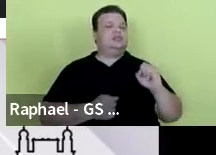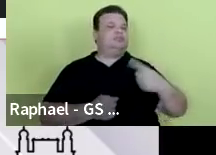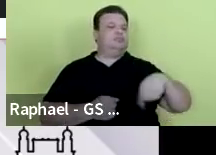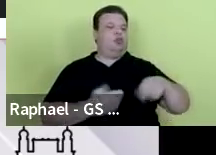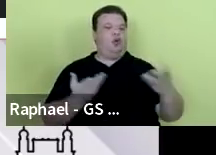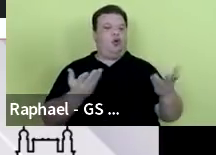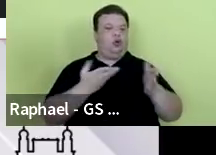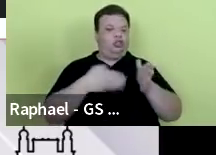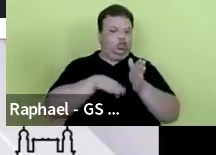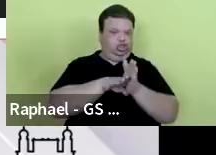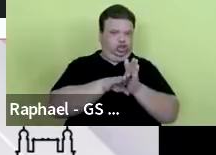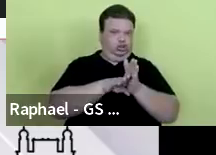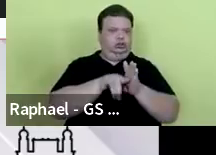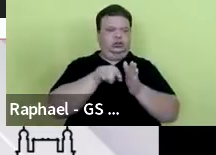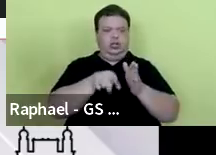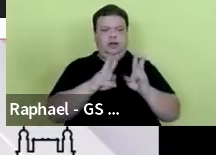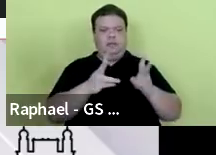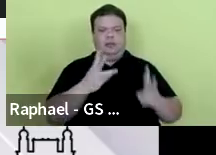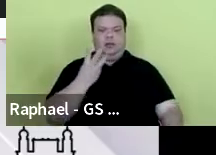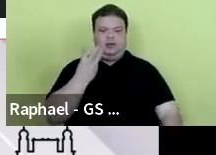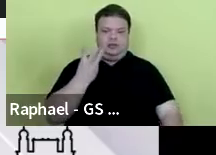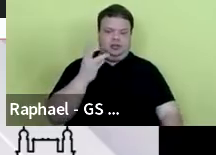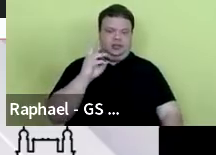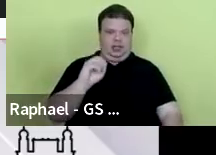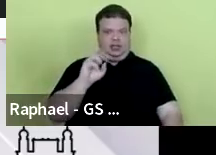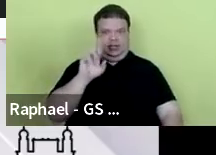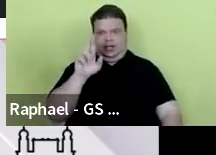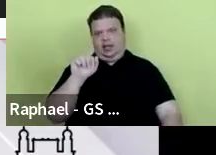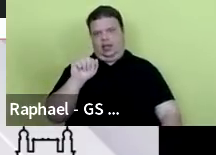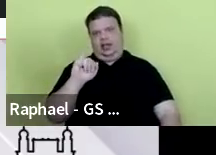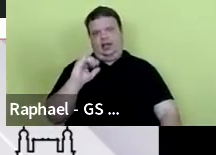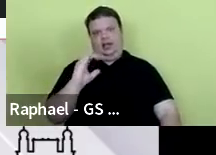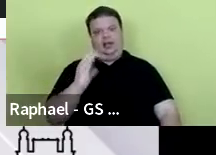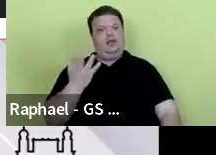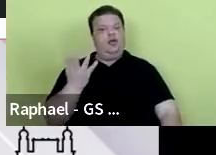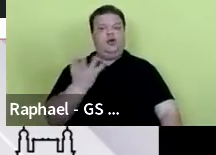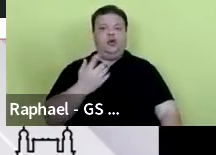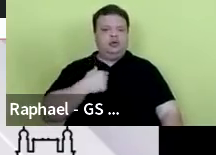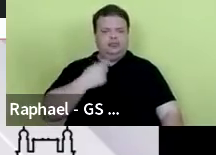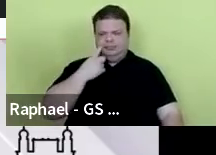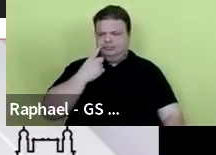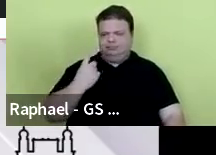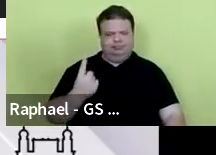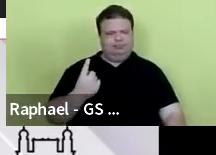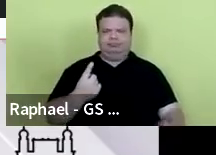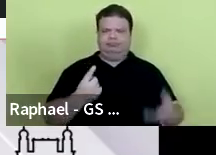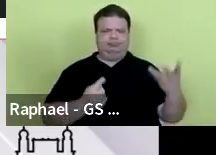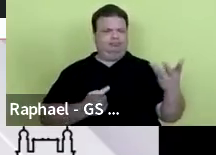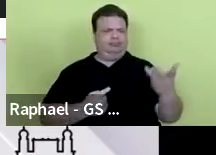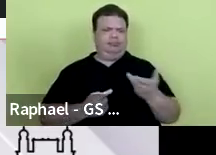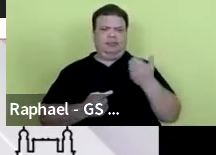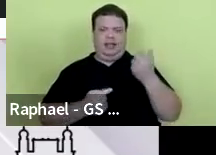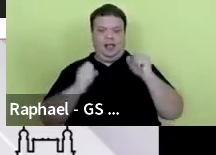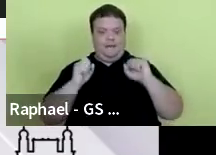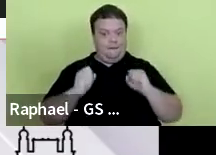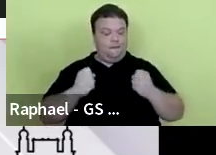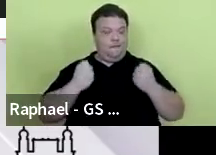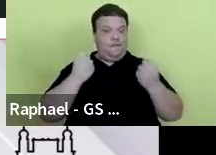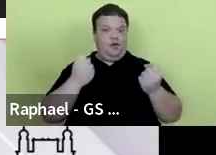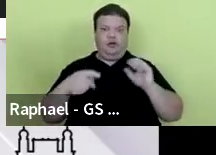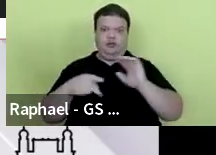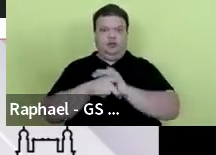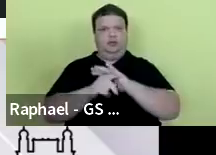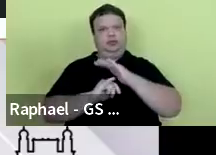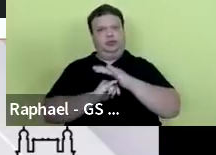hoje nessa trigésima raica, que é uma coisa, vocês viram, é um esforço institucional, é uma